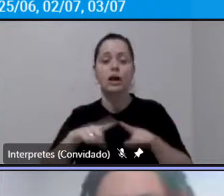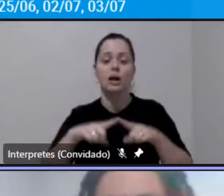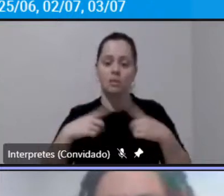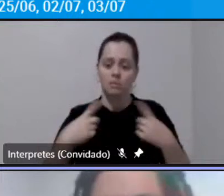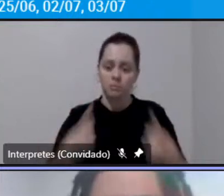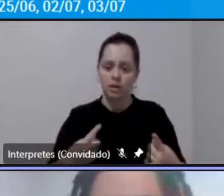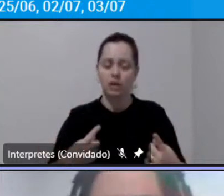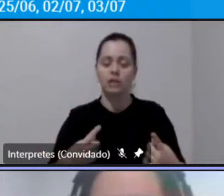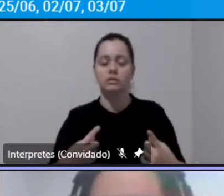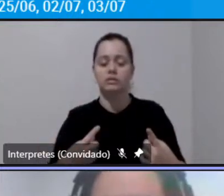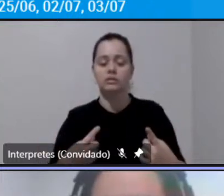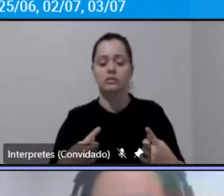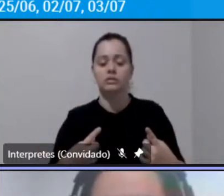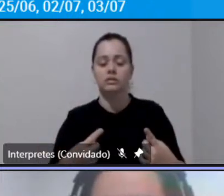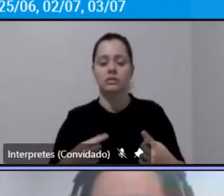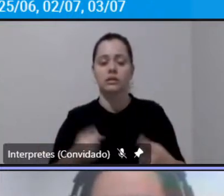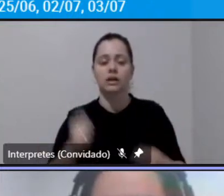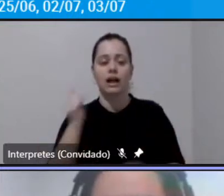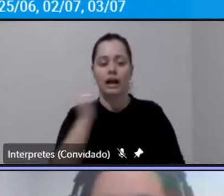fretado ele tem ele